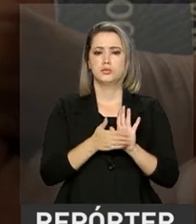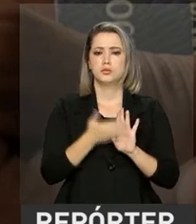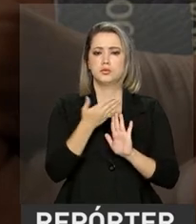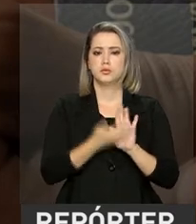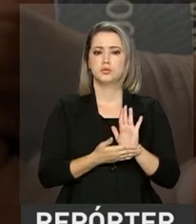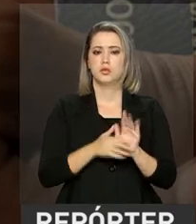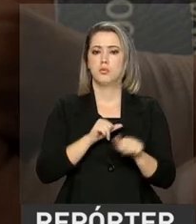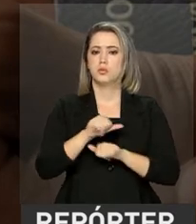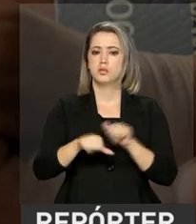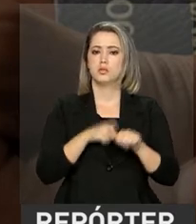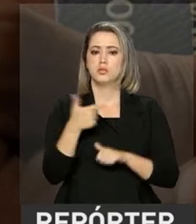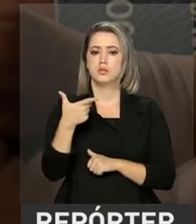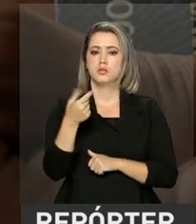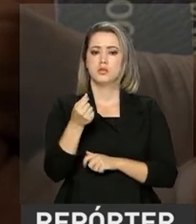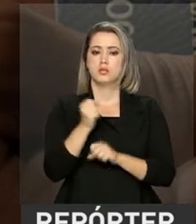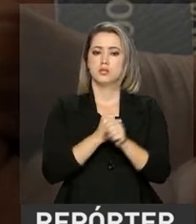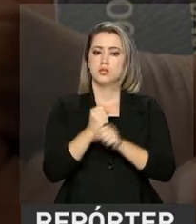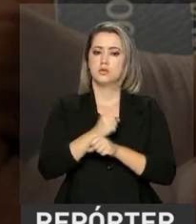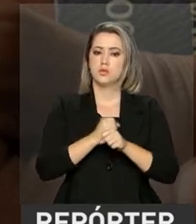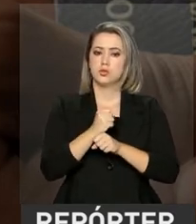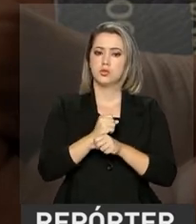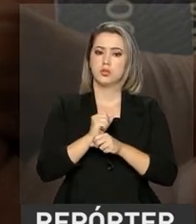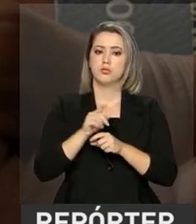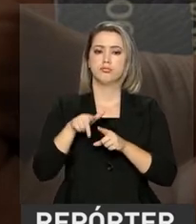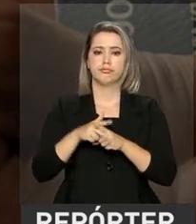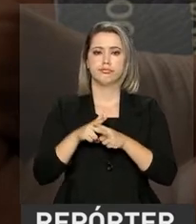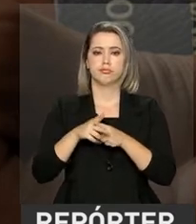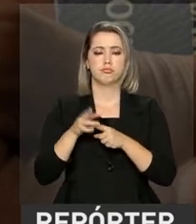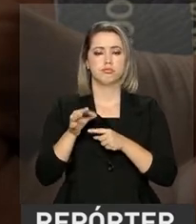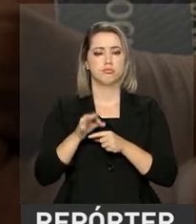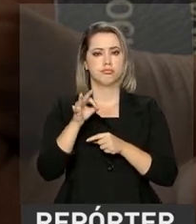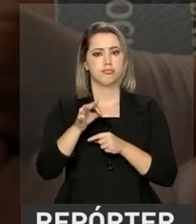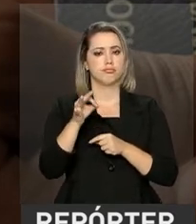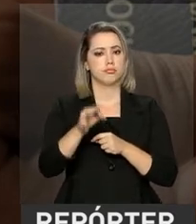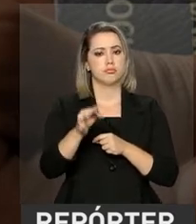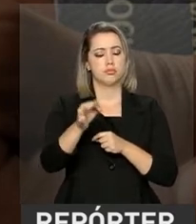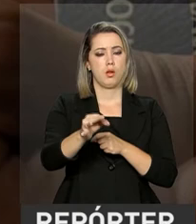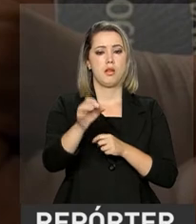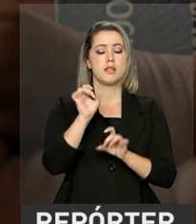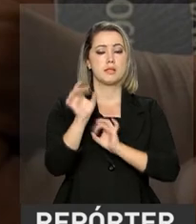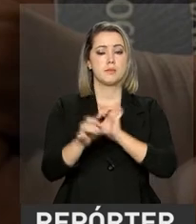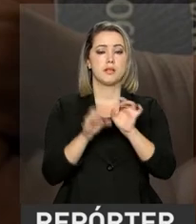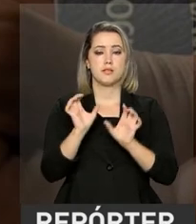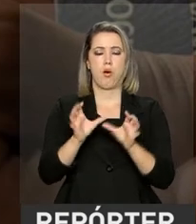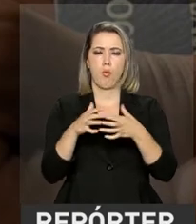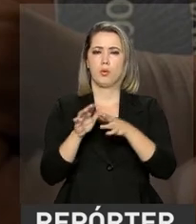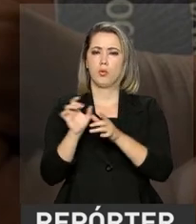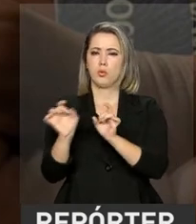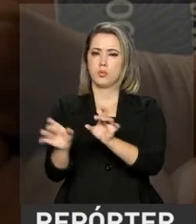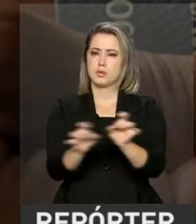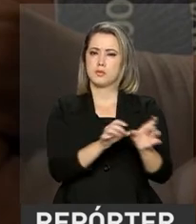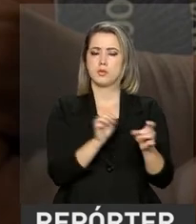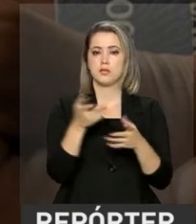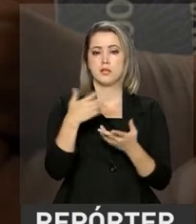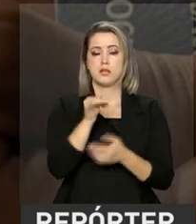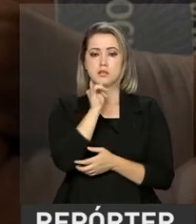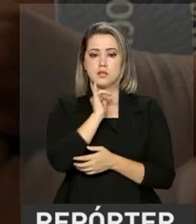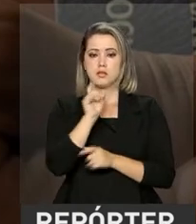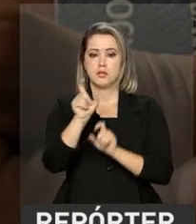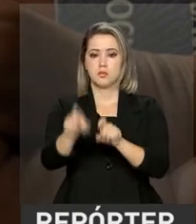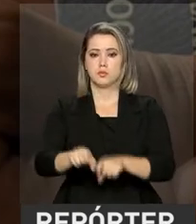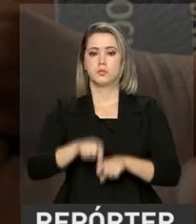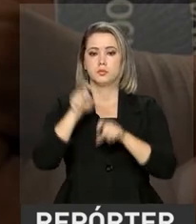período de transição de cerca de 20 anos e condições especiais de aposentadoria, em alguns casos, como para os